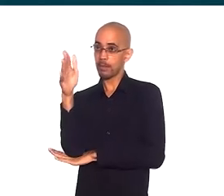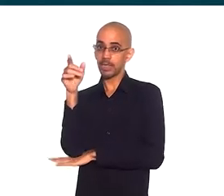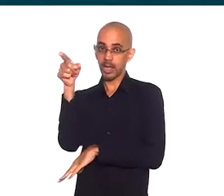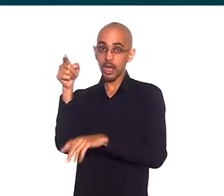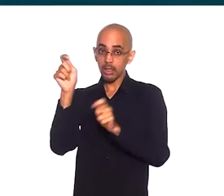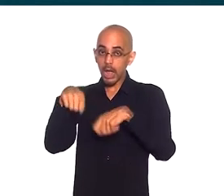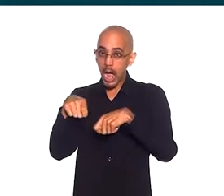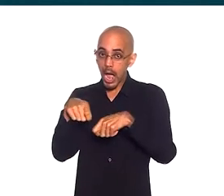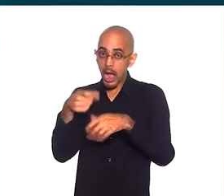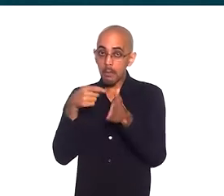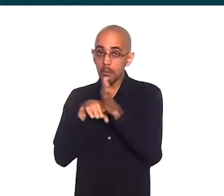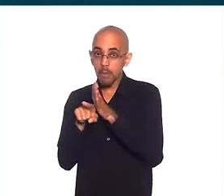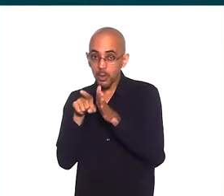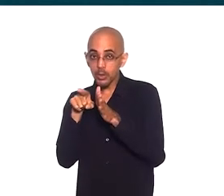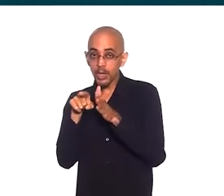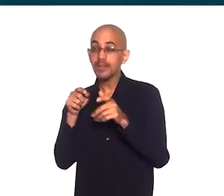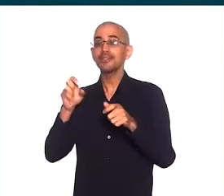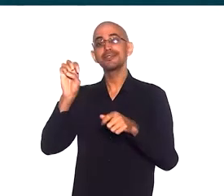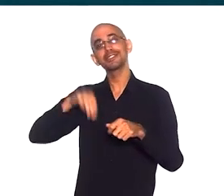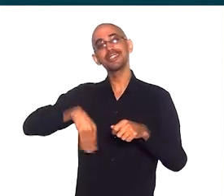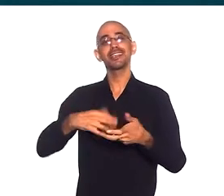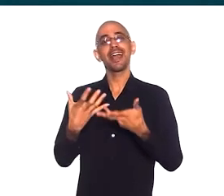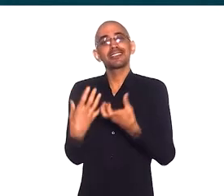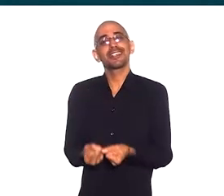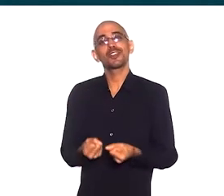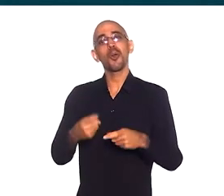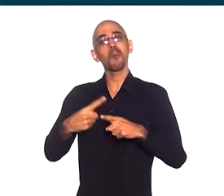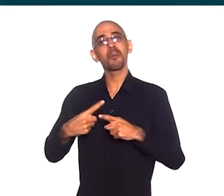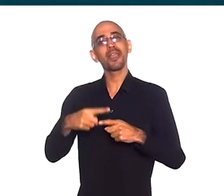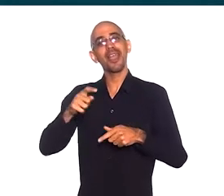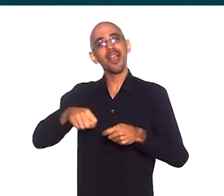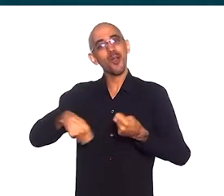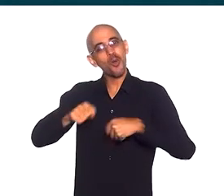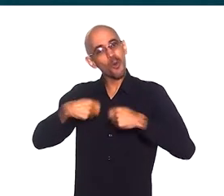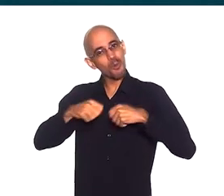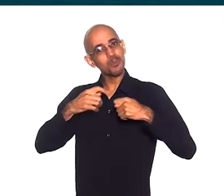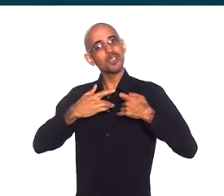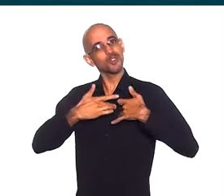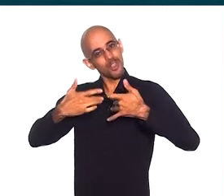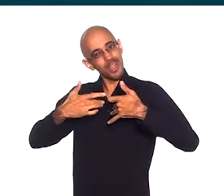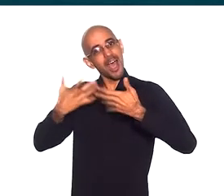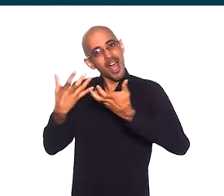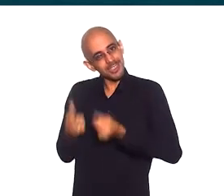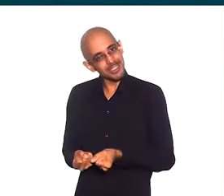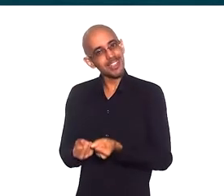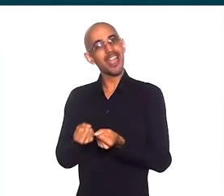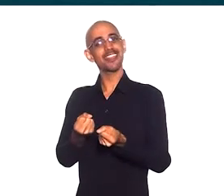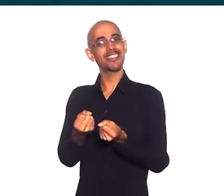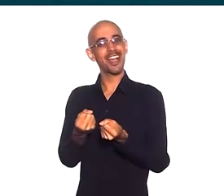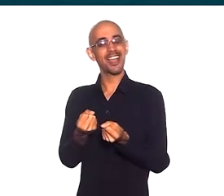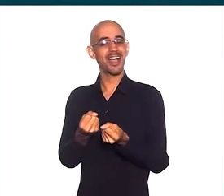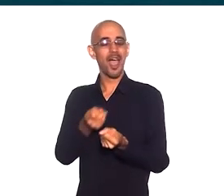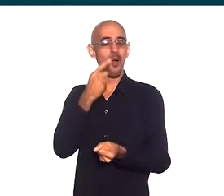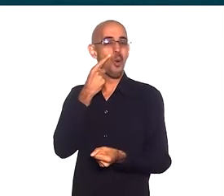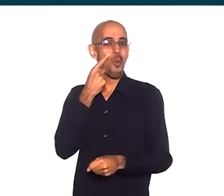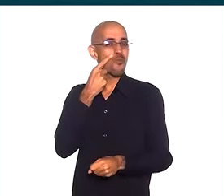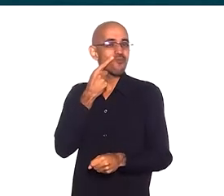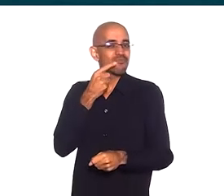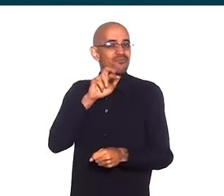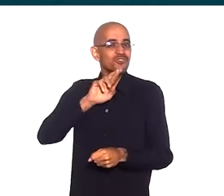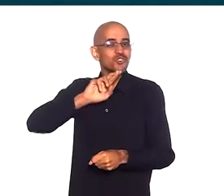Houve a troca? Porque a economia solidária, ela traz essa questão econômica com outro olhar, entendeu?